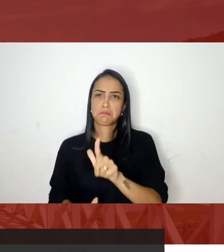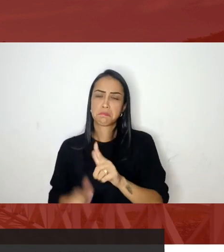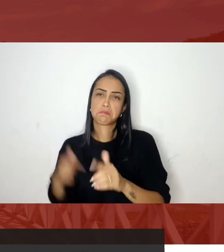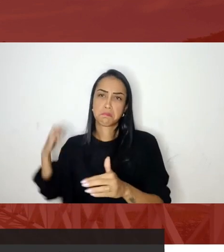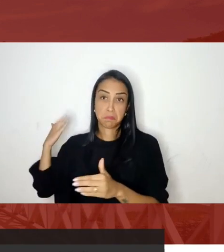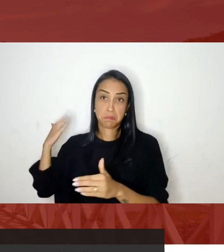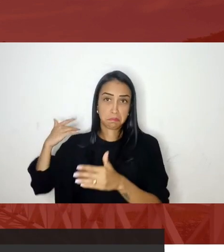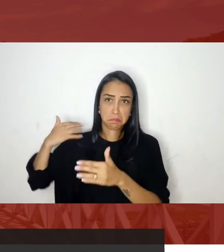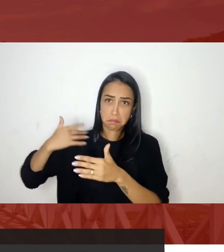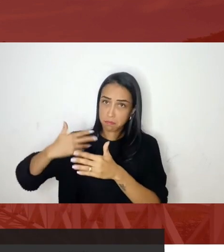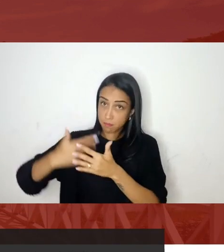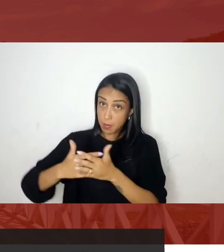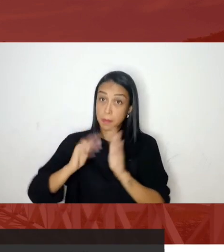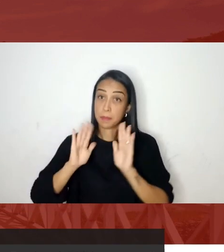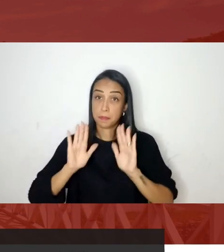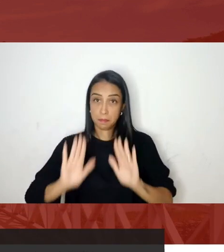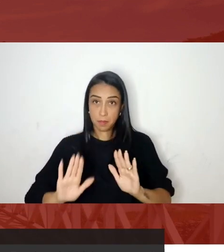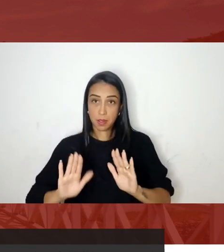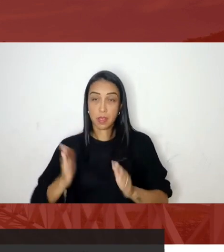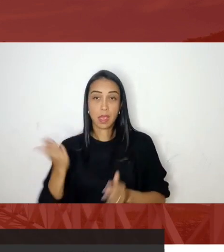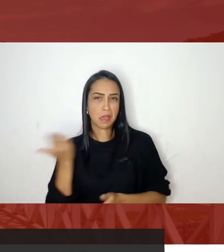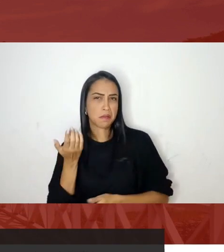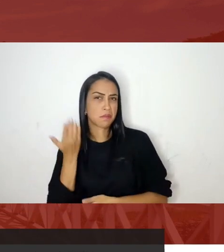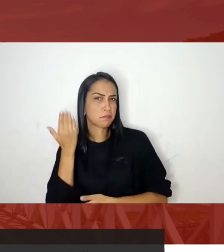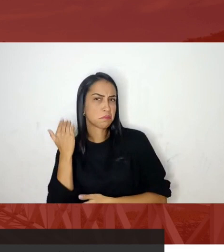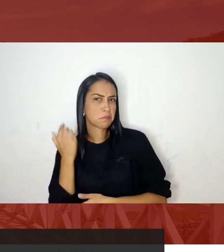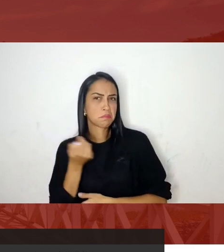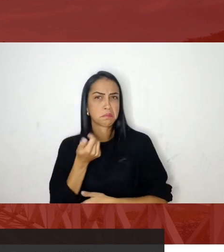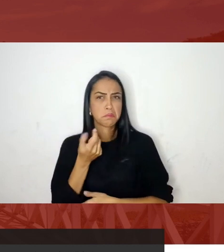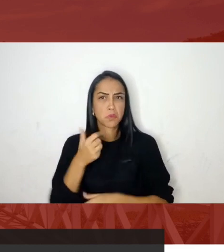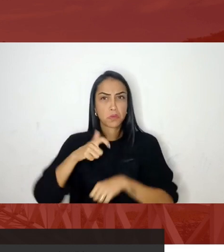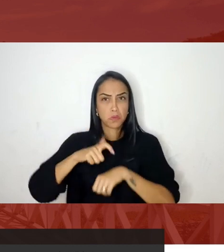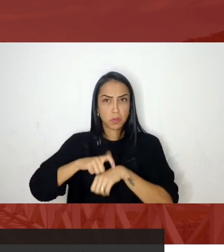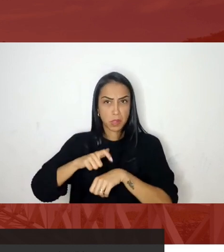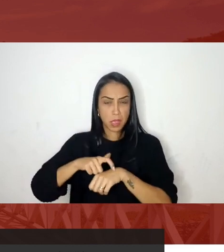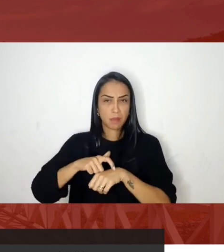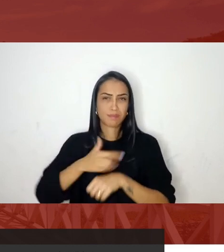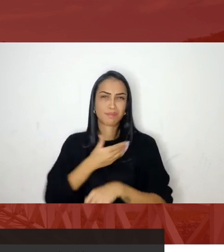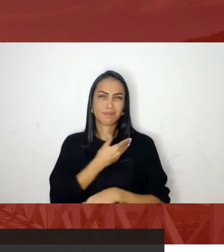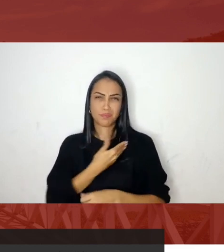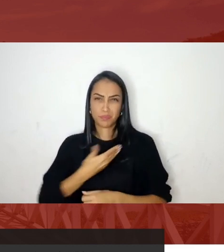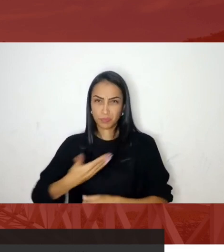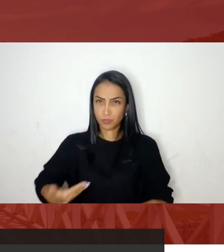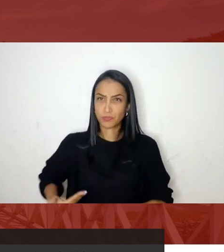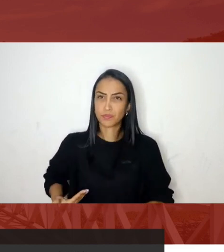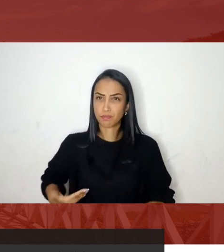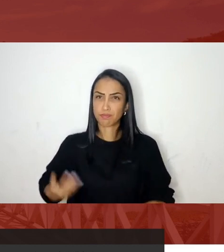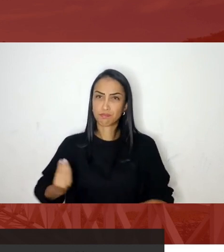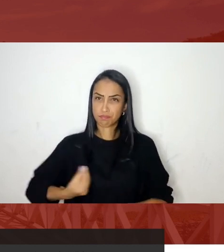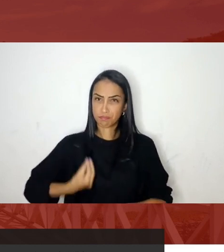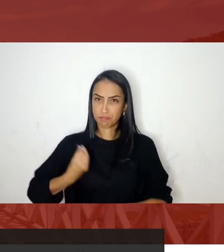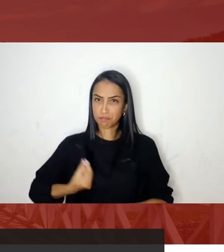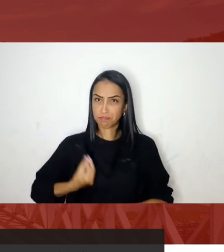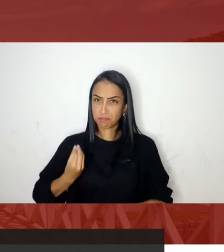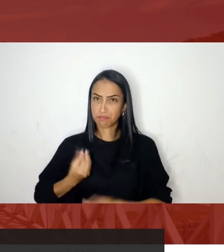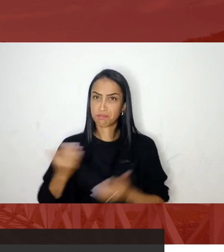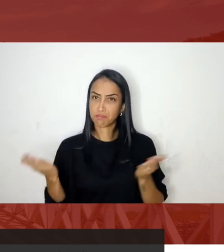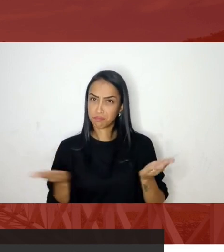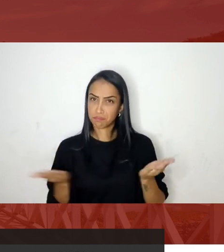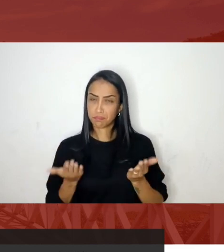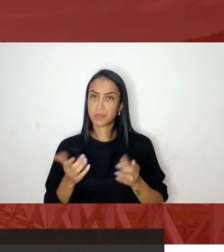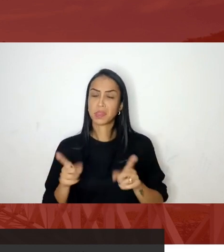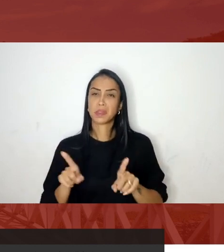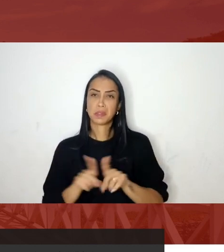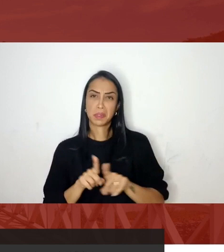mas nesses últimos anos com o atual governo com a atual ordem política que se